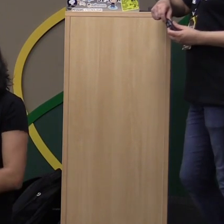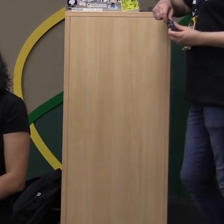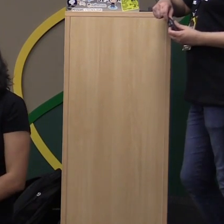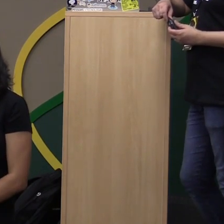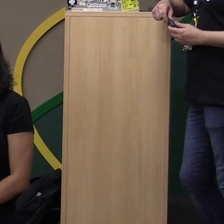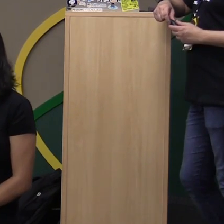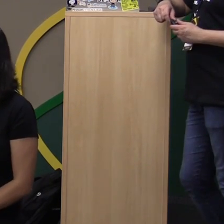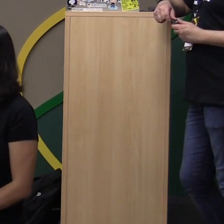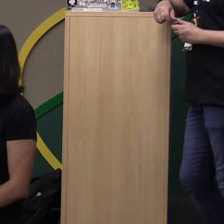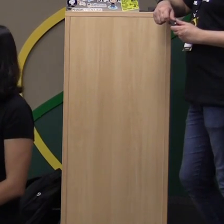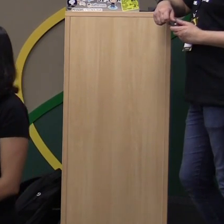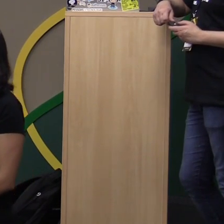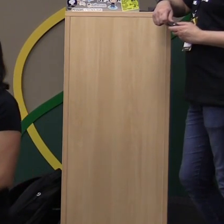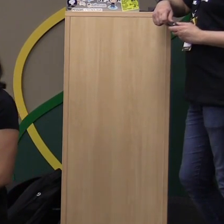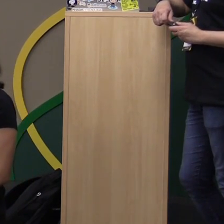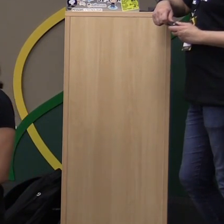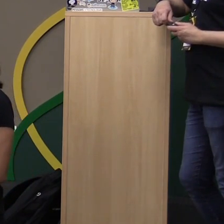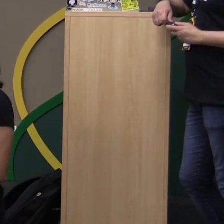Legal. Obrigado.